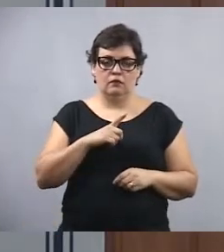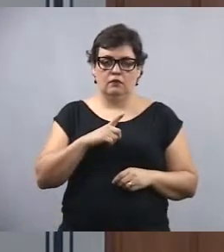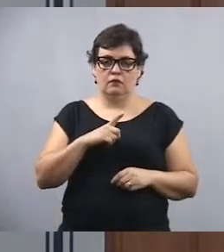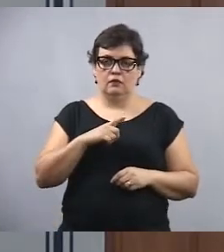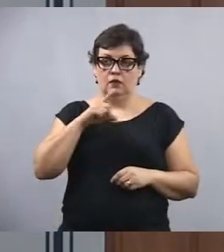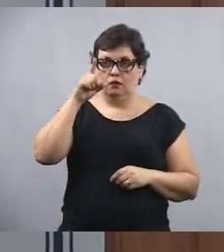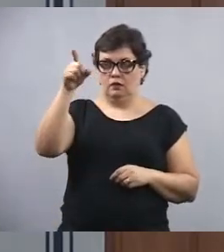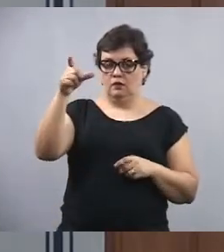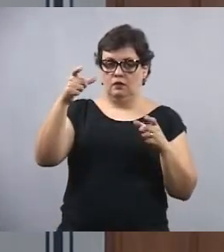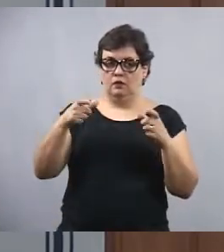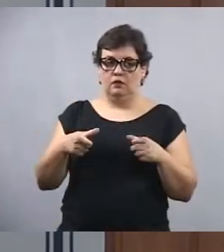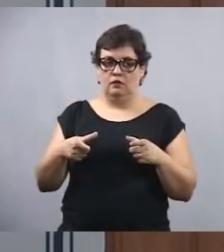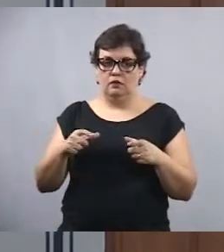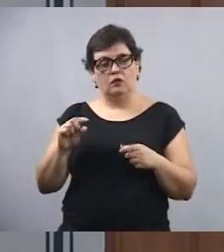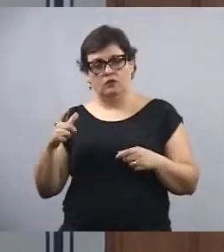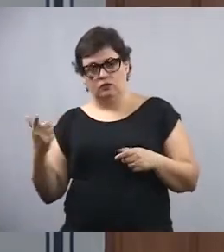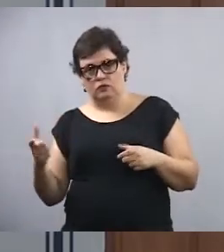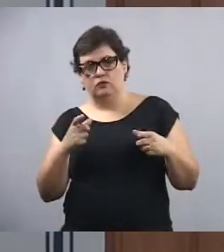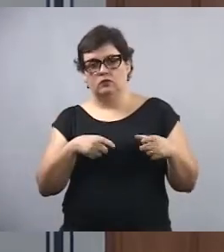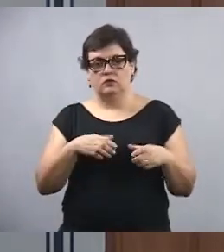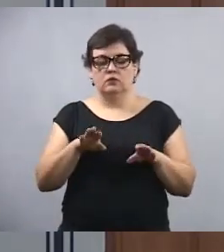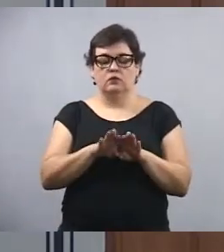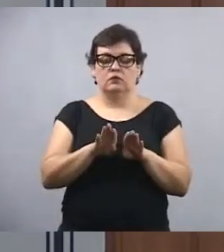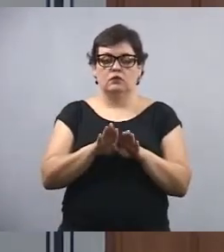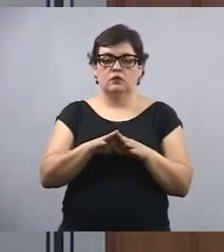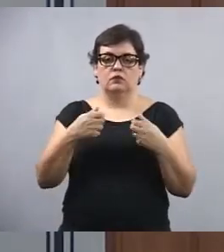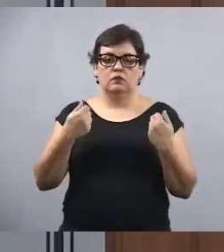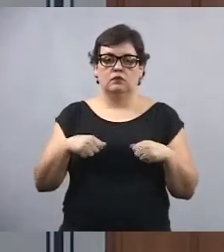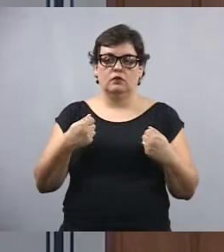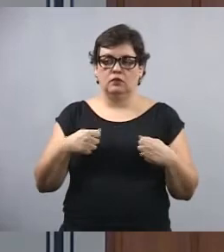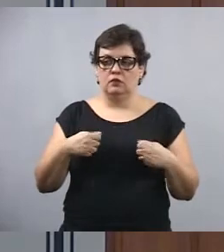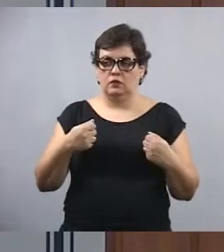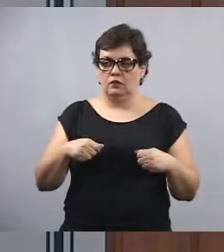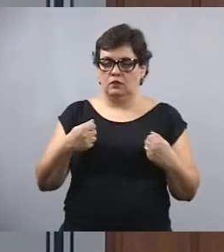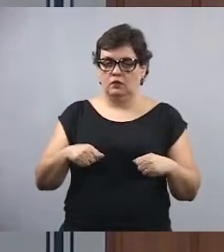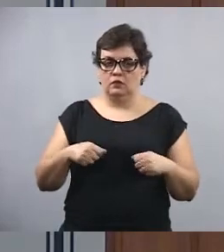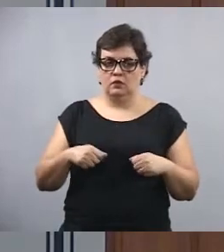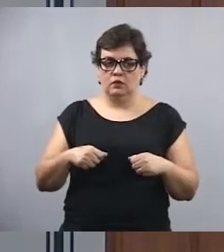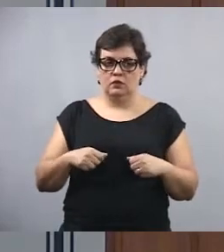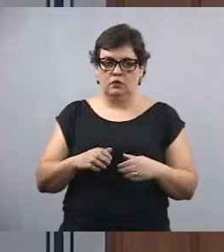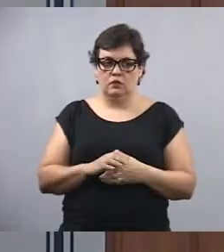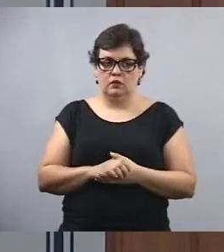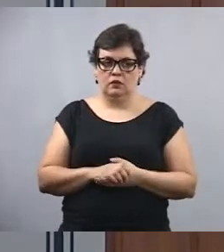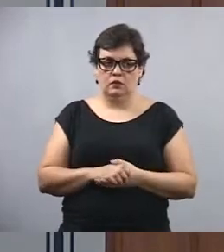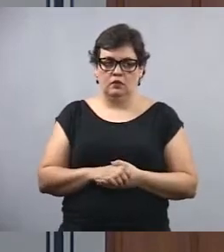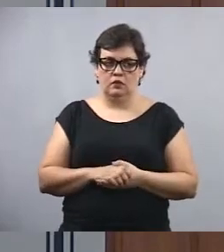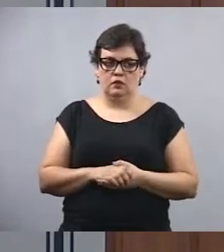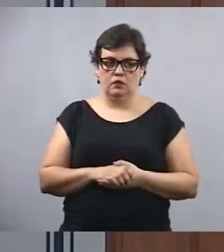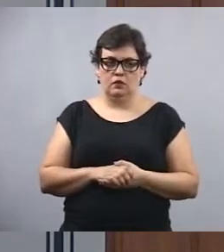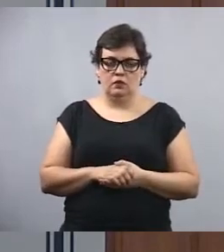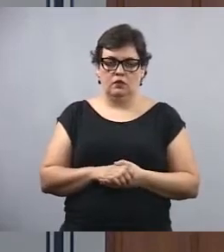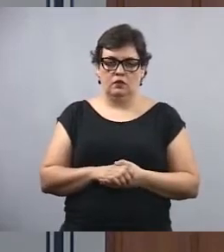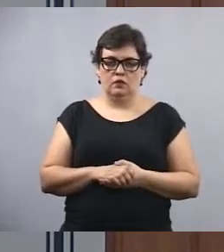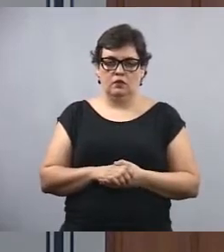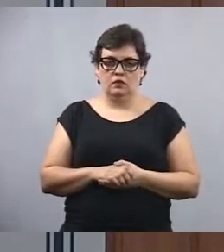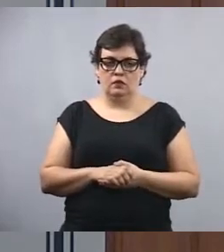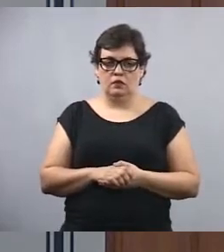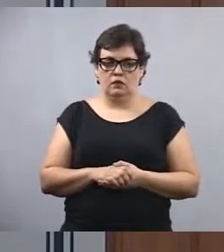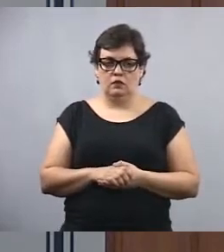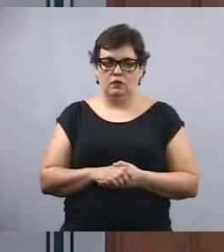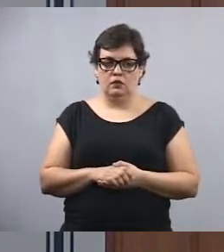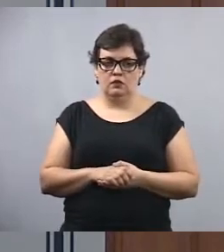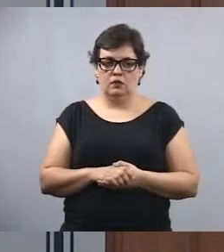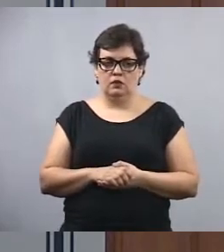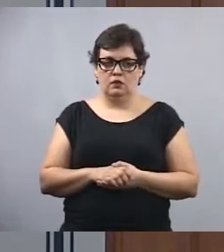cidade, como em outras regiões também, a necessidade da cobertura, doutor Nardi, aquela cobertura